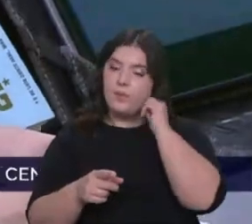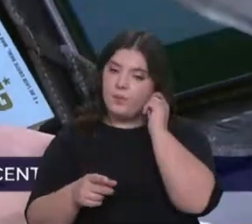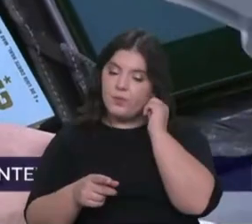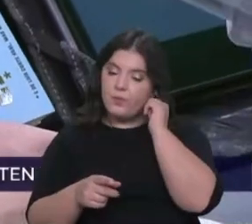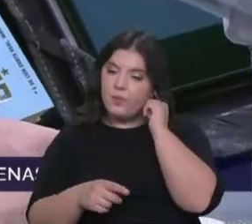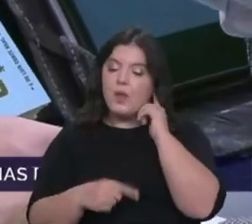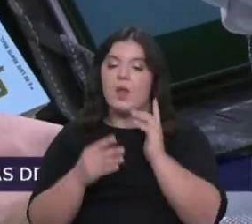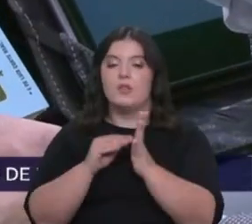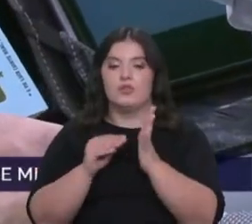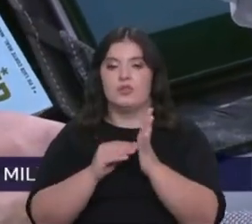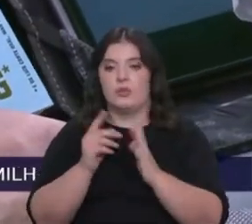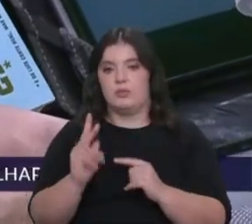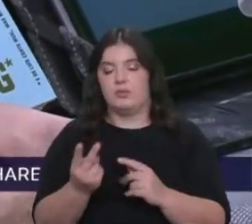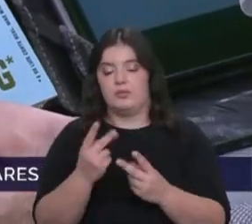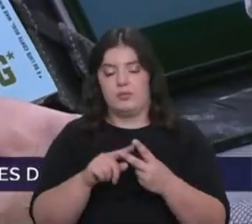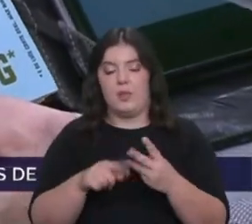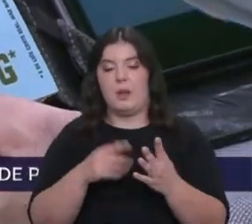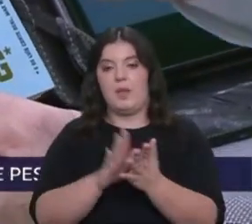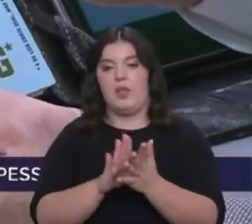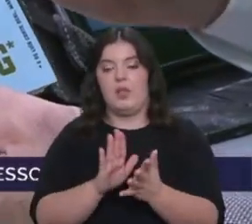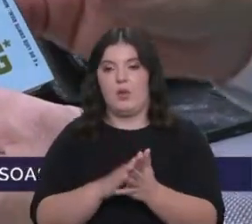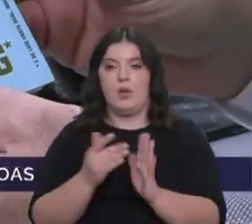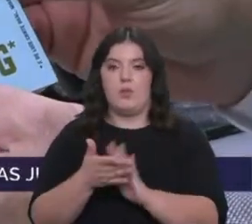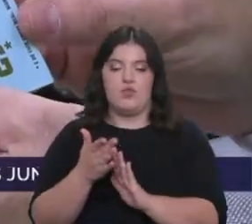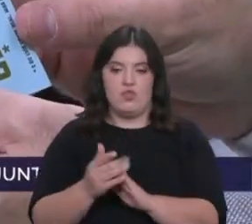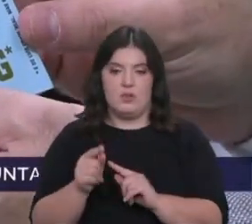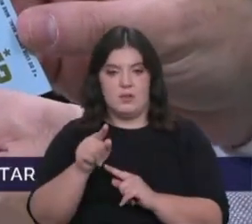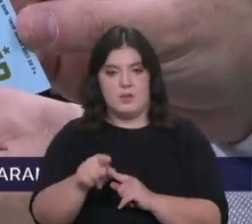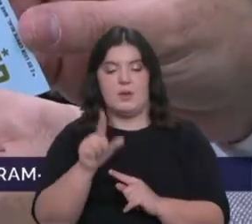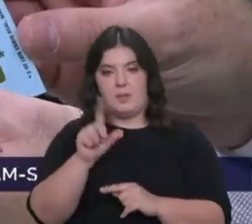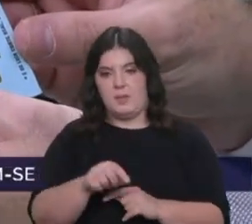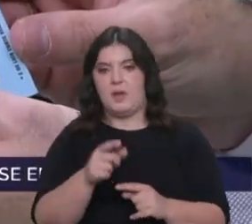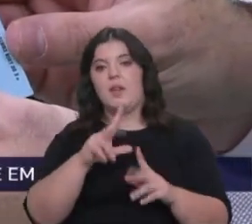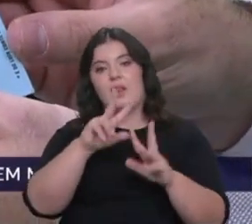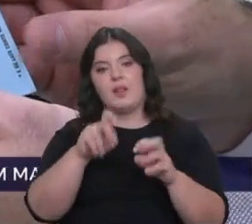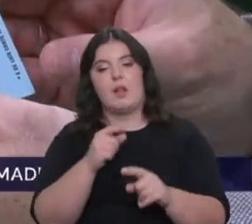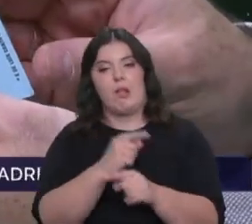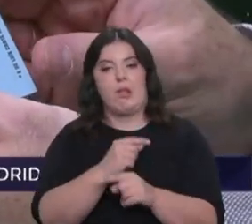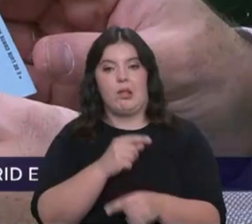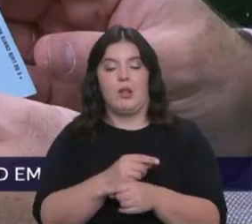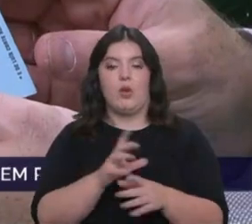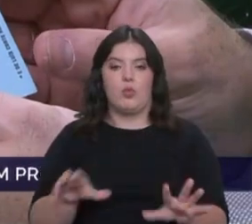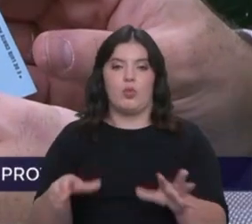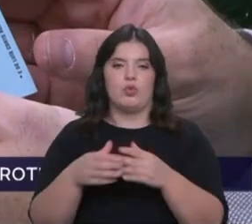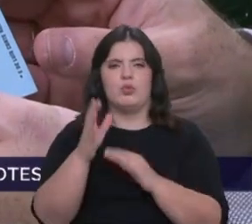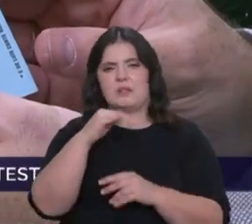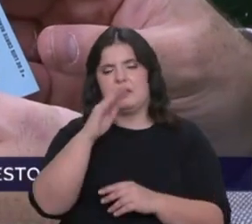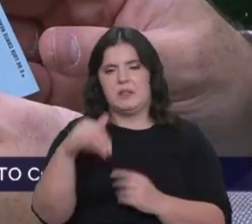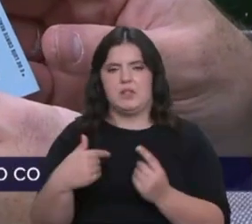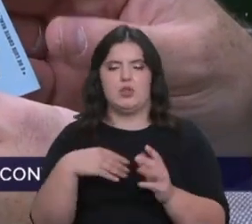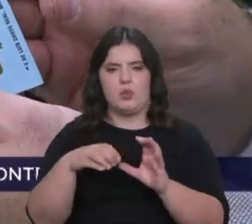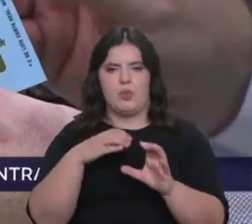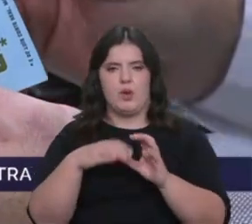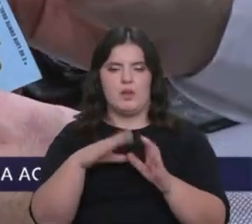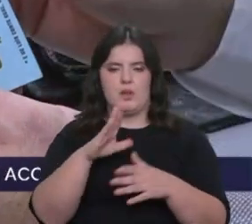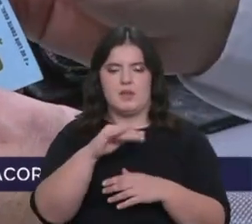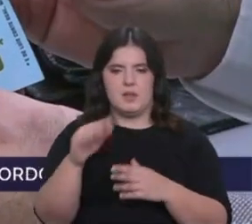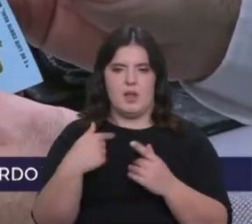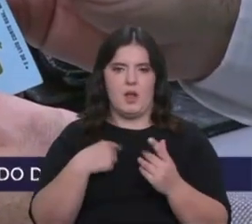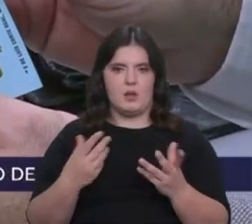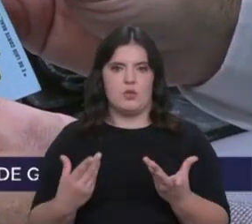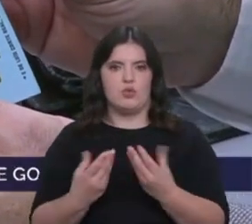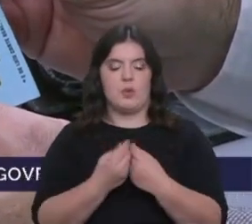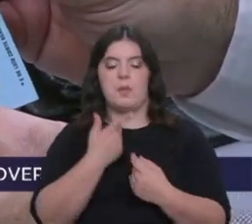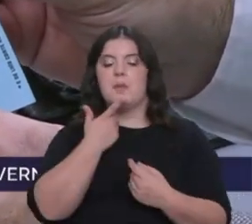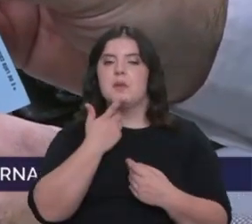mas também do Luís Cortorial, que é o editor da Saída da Emergência, é mesmo o que diz o título. Um conjunto de cientistas e comunicadores de ciência juntaram-se para tentar